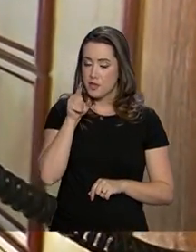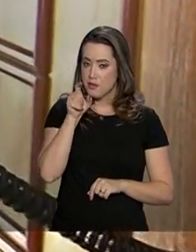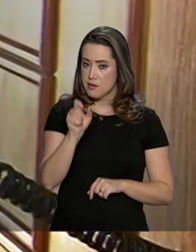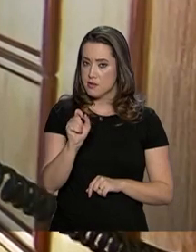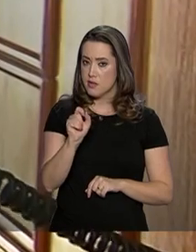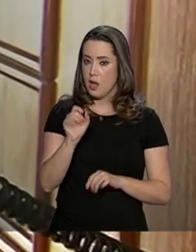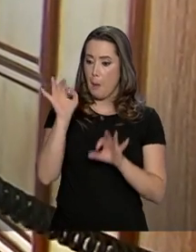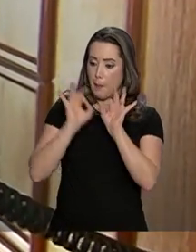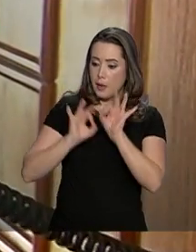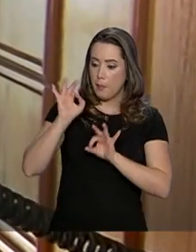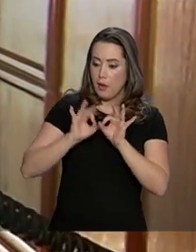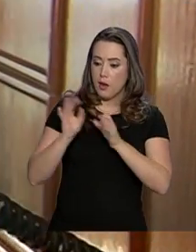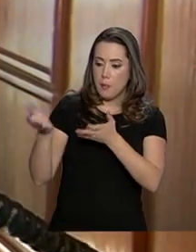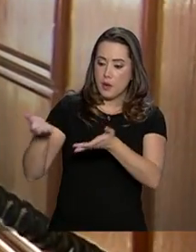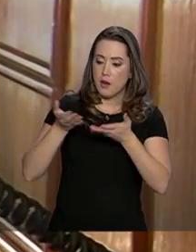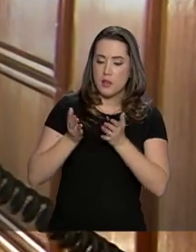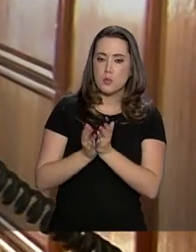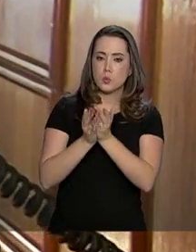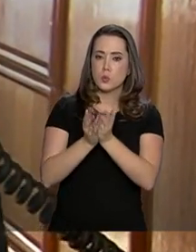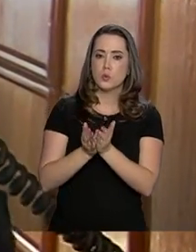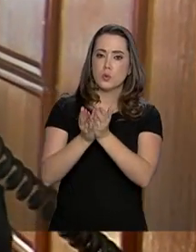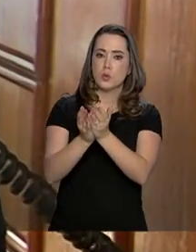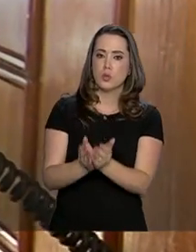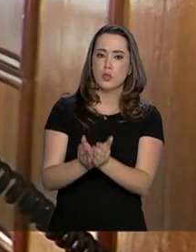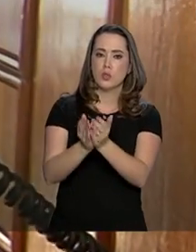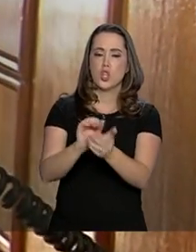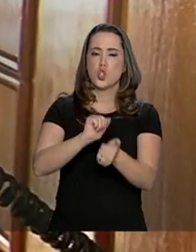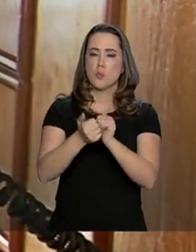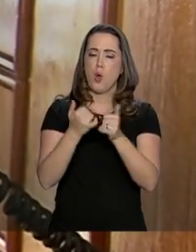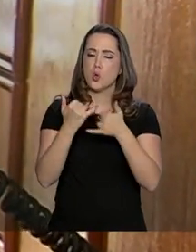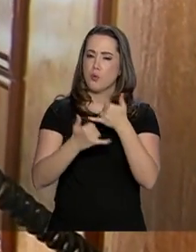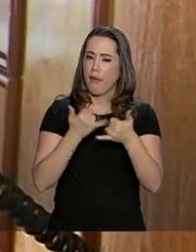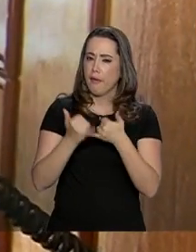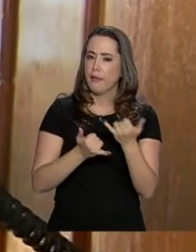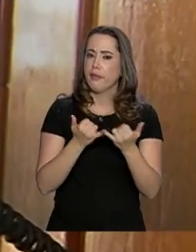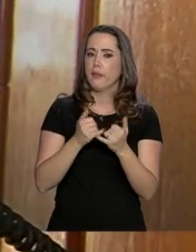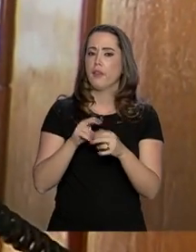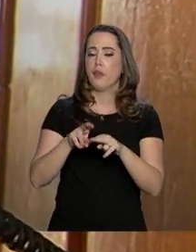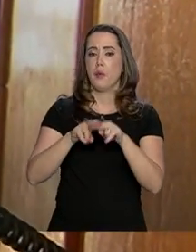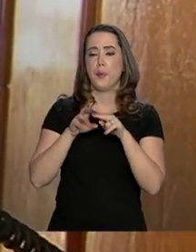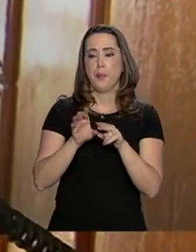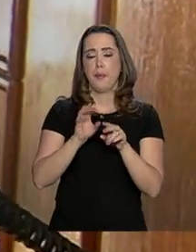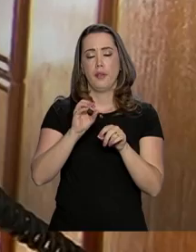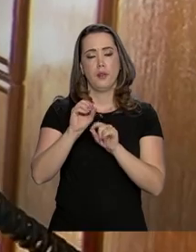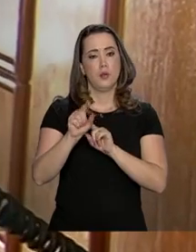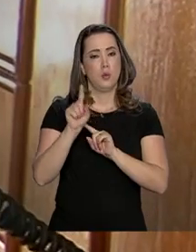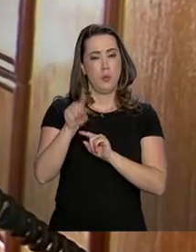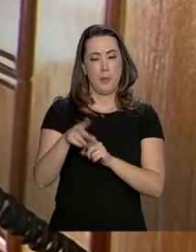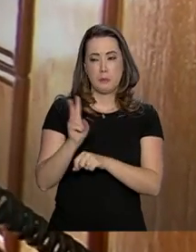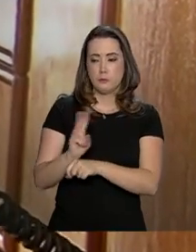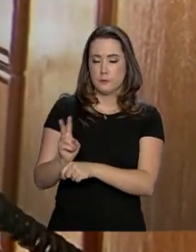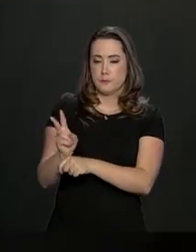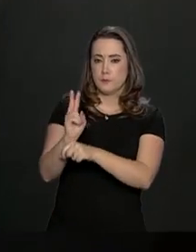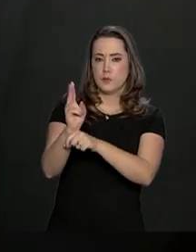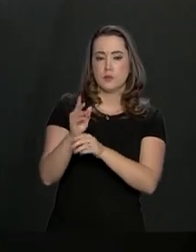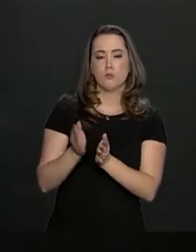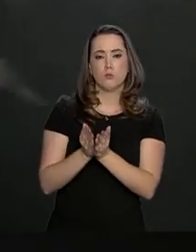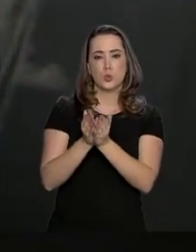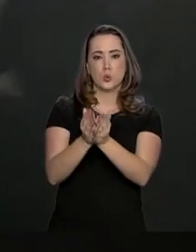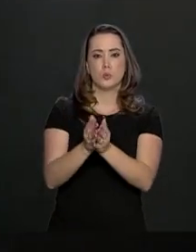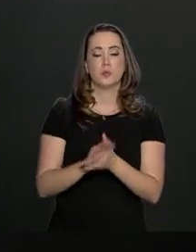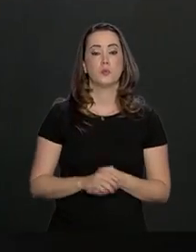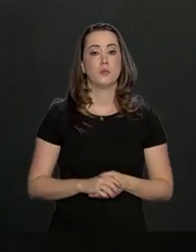Barracuda, preparar para receber embarcação de esporte e recreio por Boreste para inspeção naval. Os